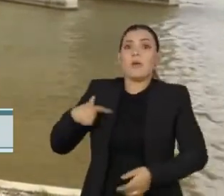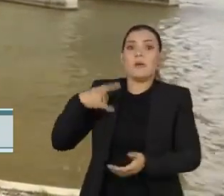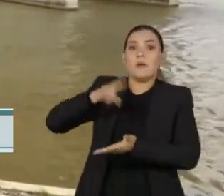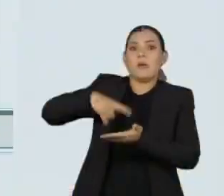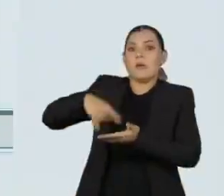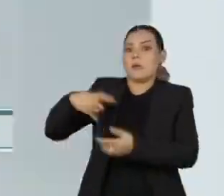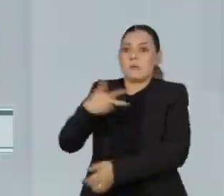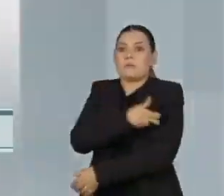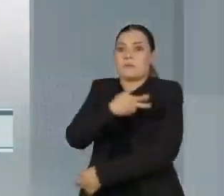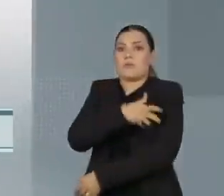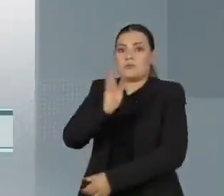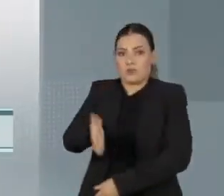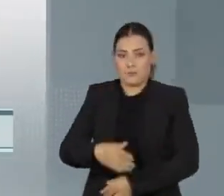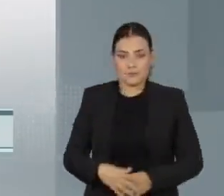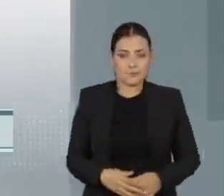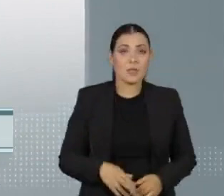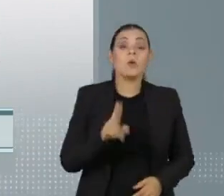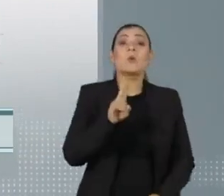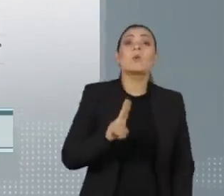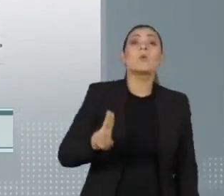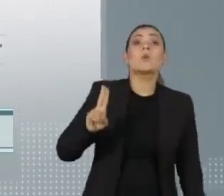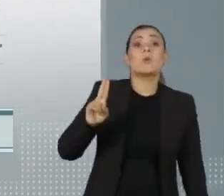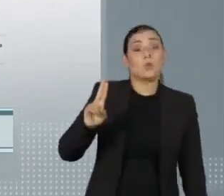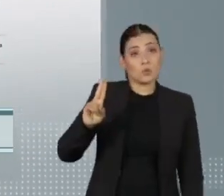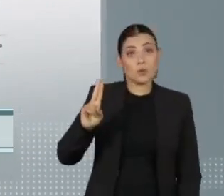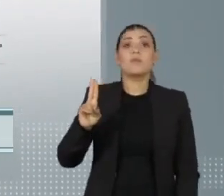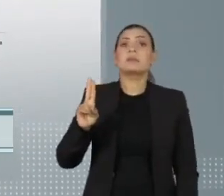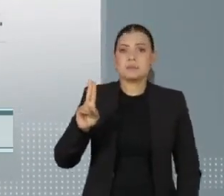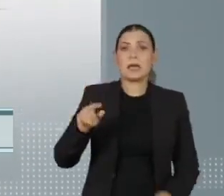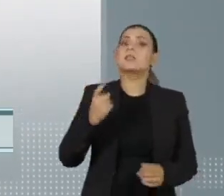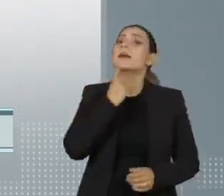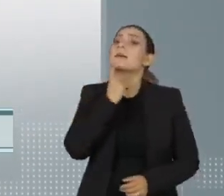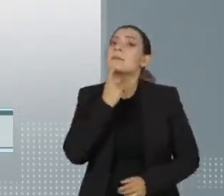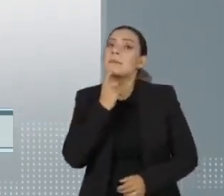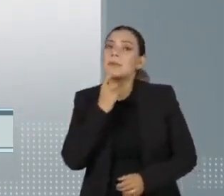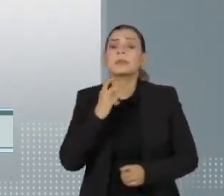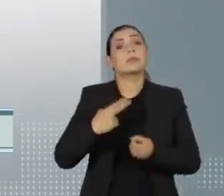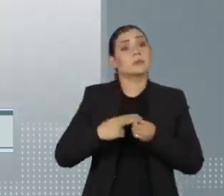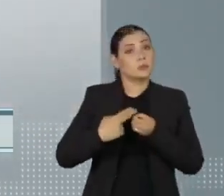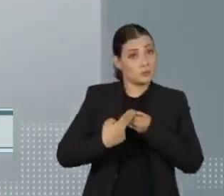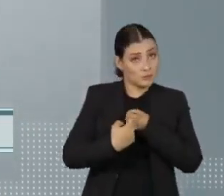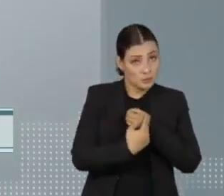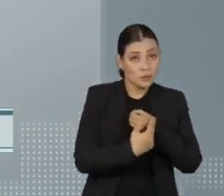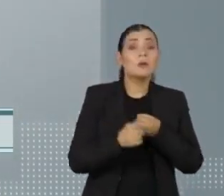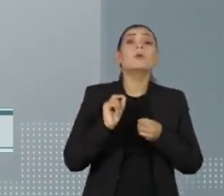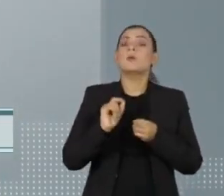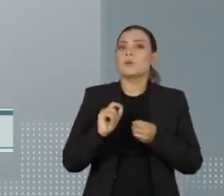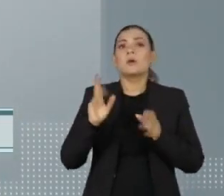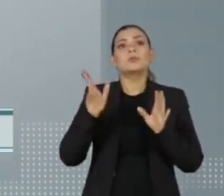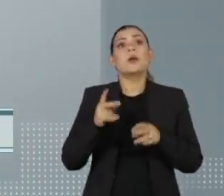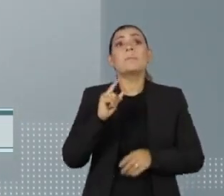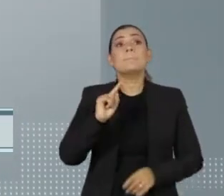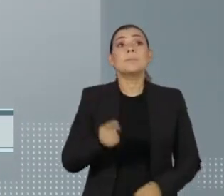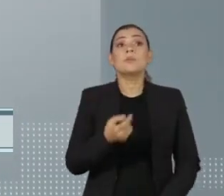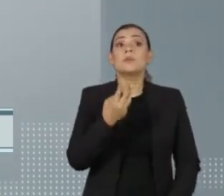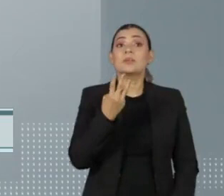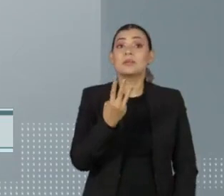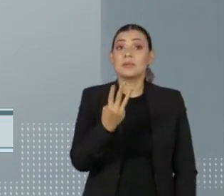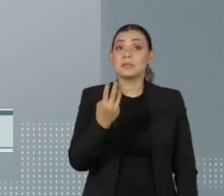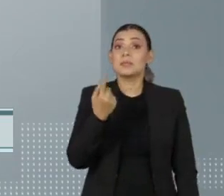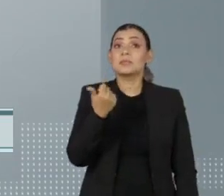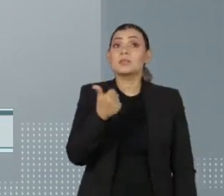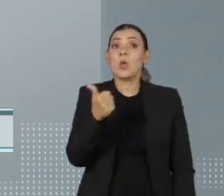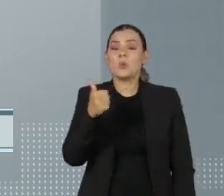documentação. Já a Universidade Estadual de Campinas anunciou que irá desligar 1.311 alunos que também não